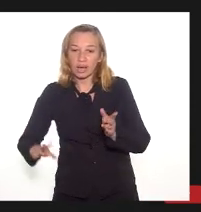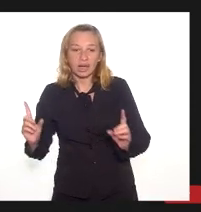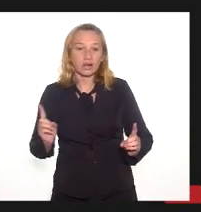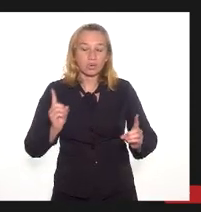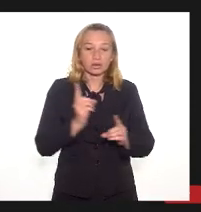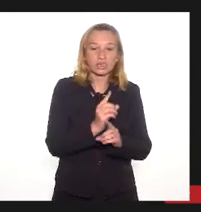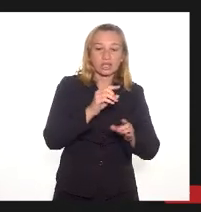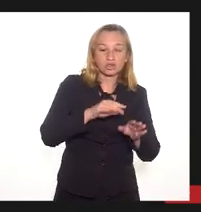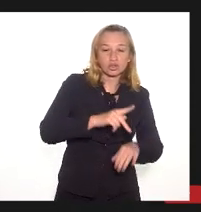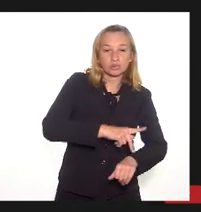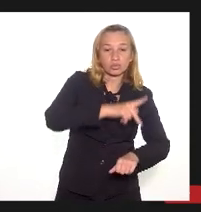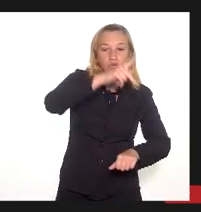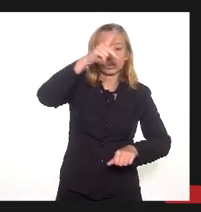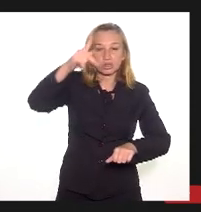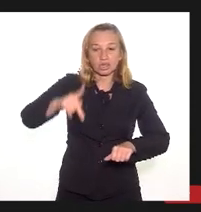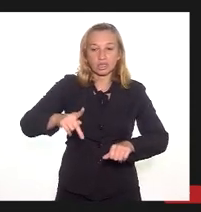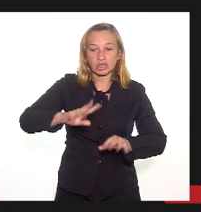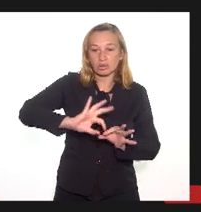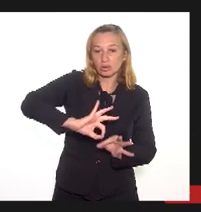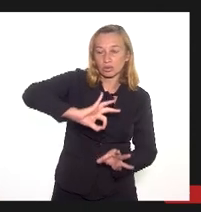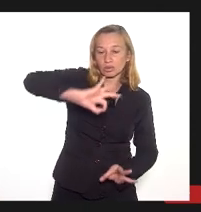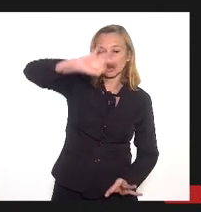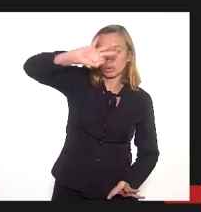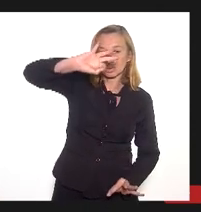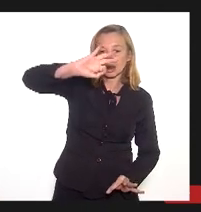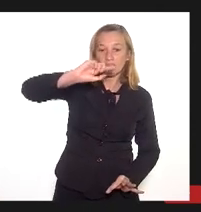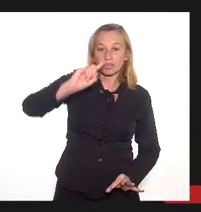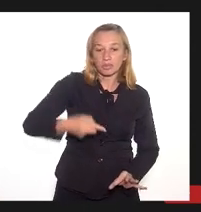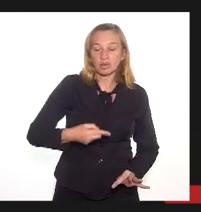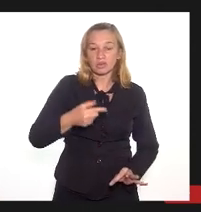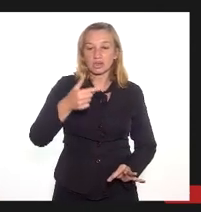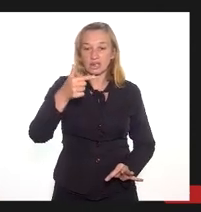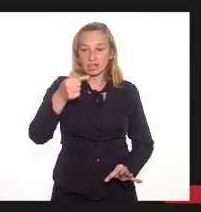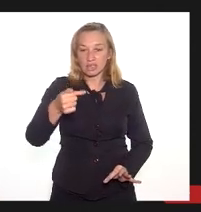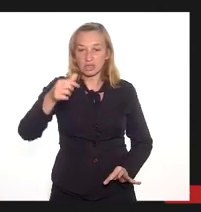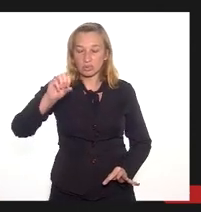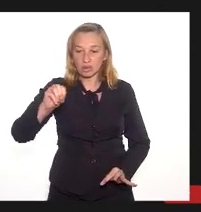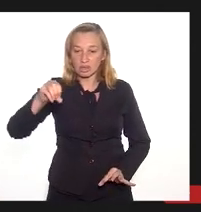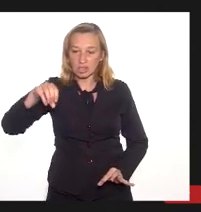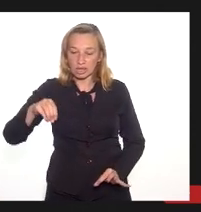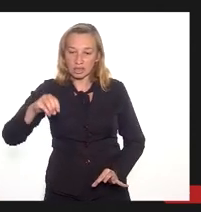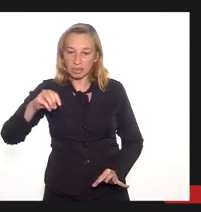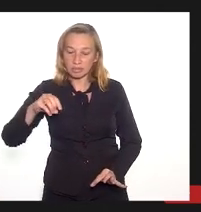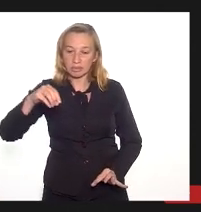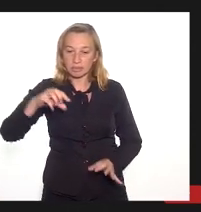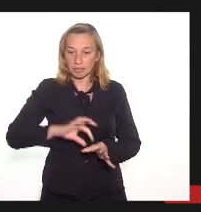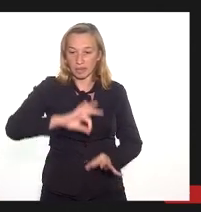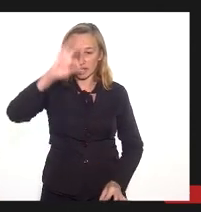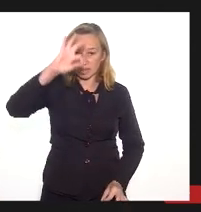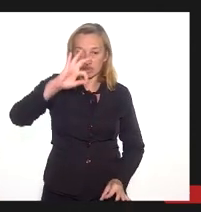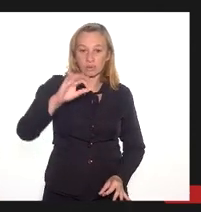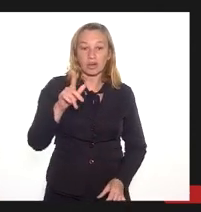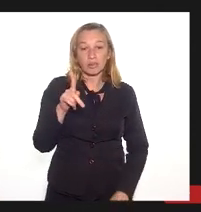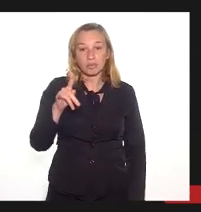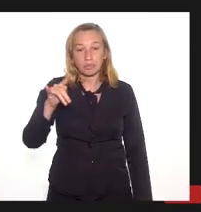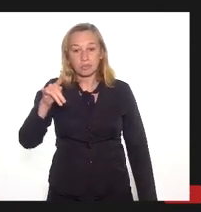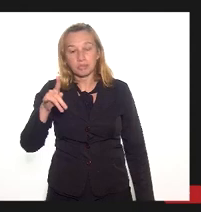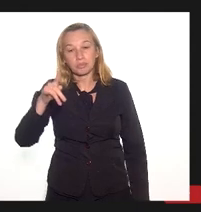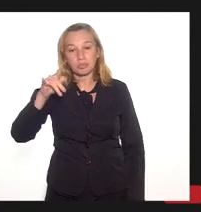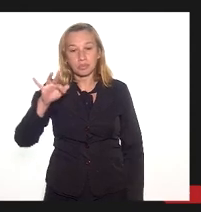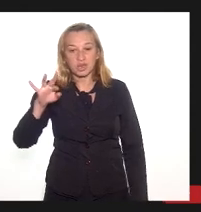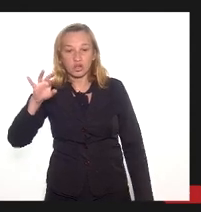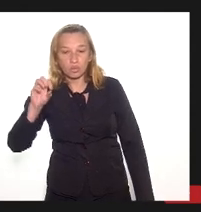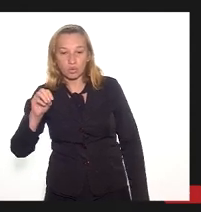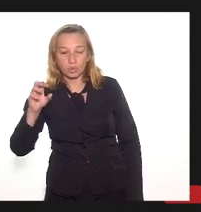montanhas com alturas que chegam a 1.780 metros, como é o caso do Pico do Couto e com solo